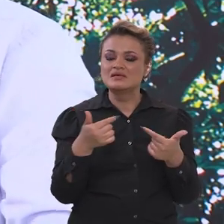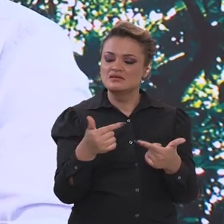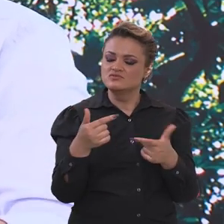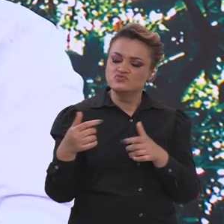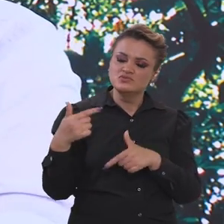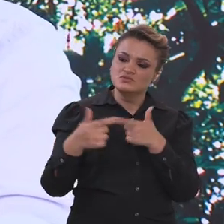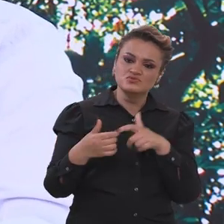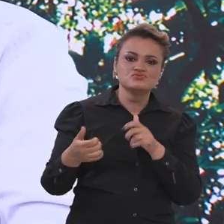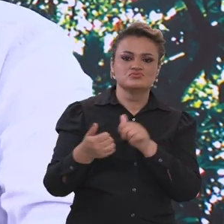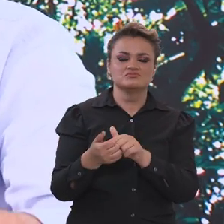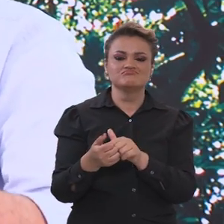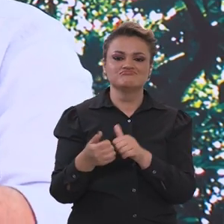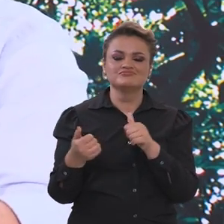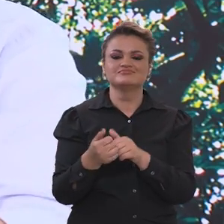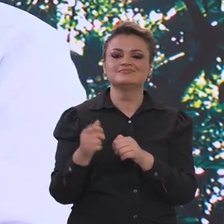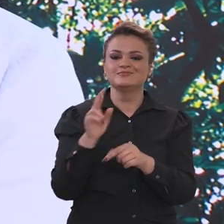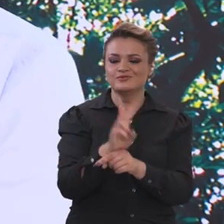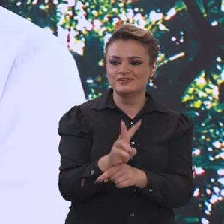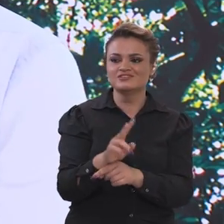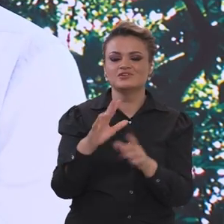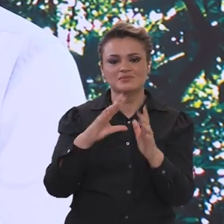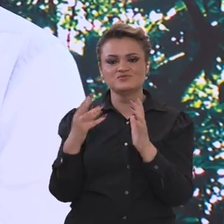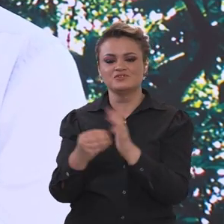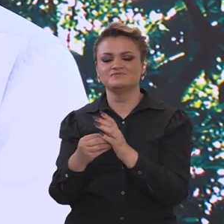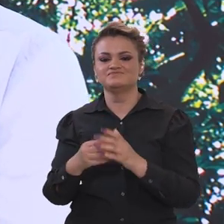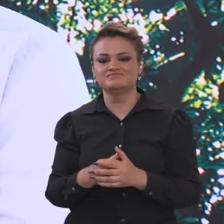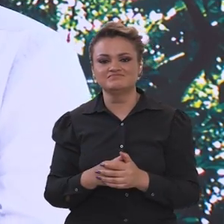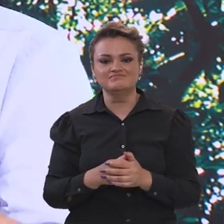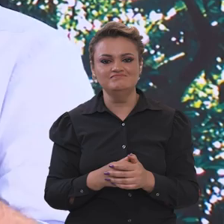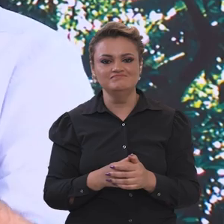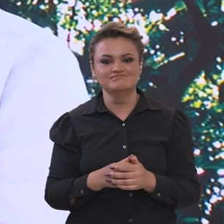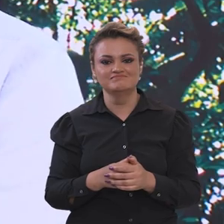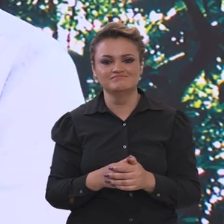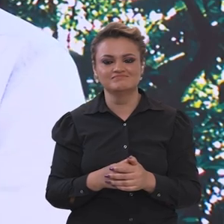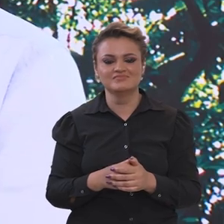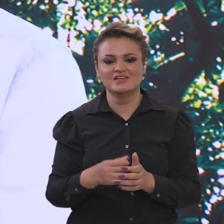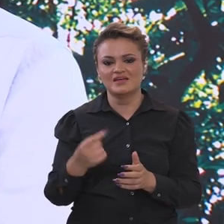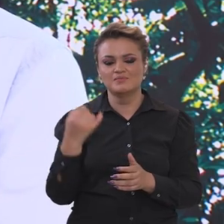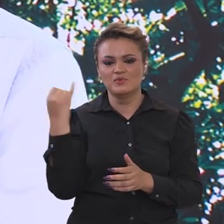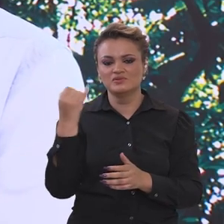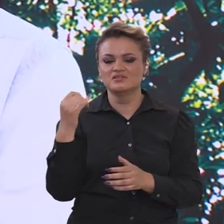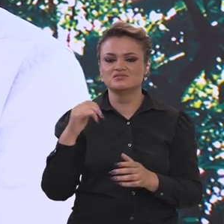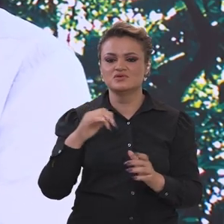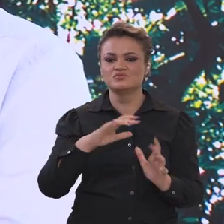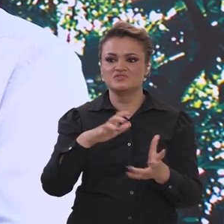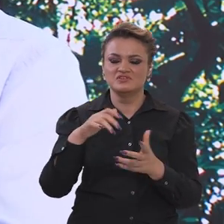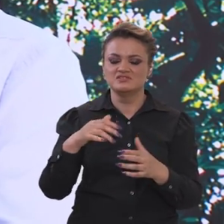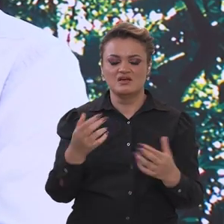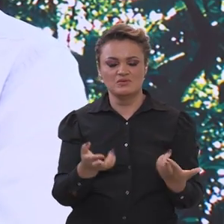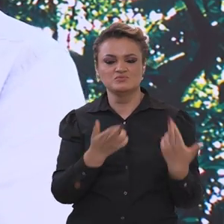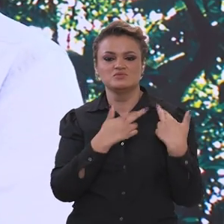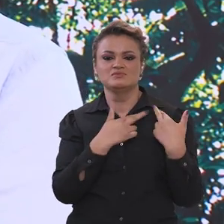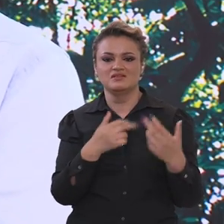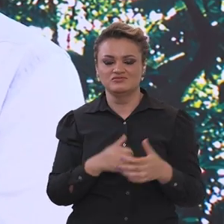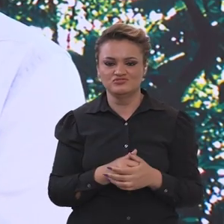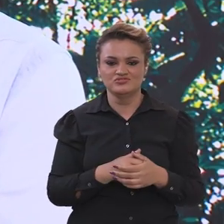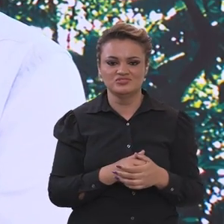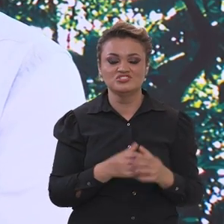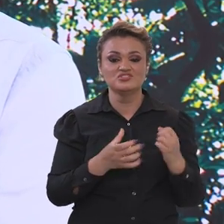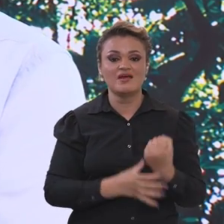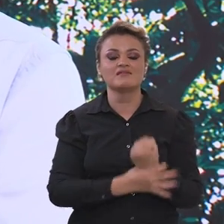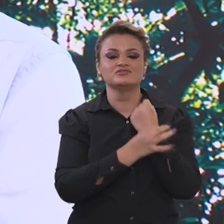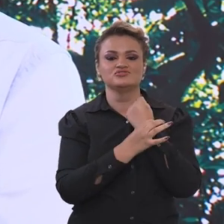você pode ter ações conjuntas que protejam a Amazônia como esse valor universal, mas que a responsabilidade de